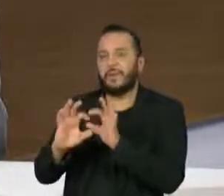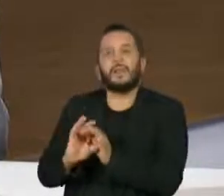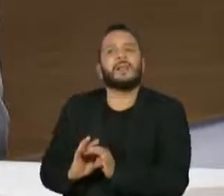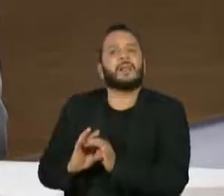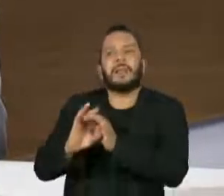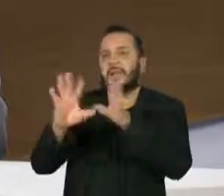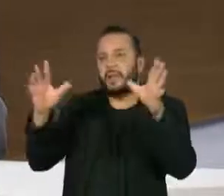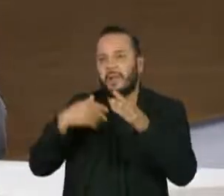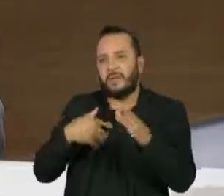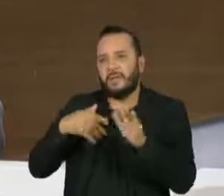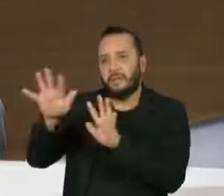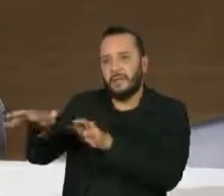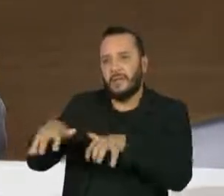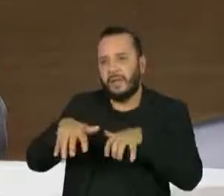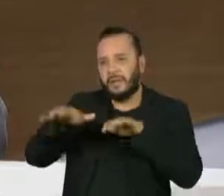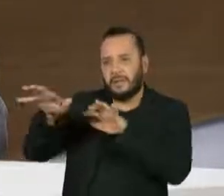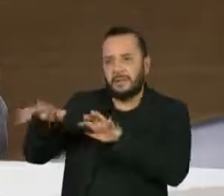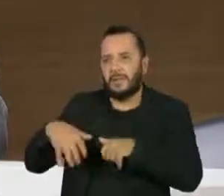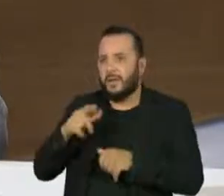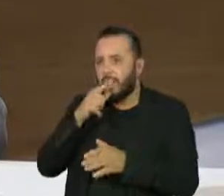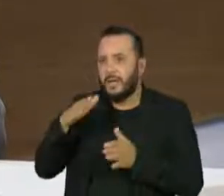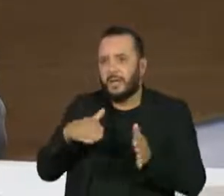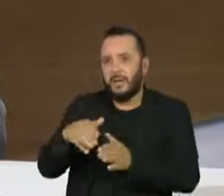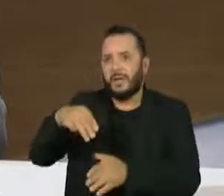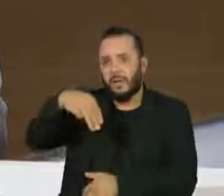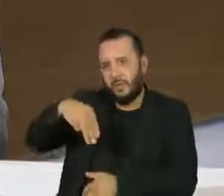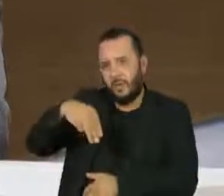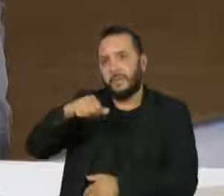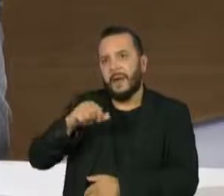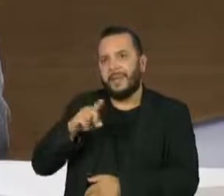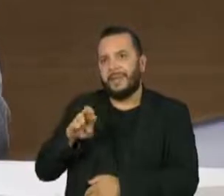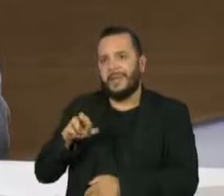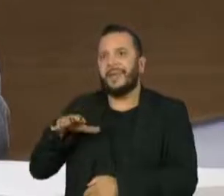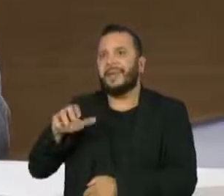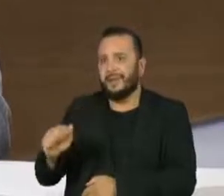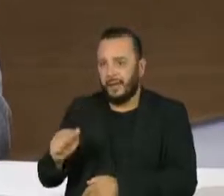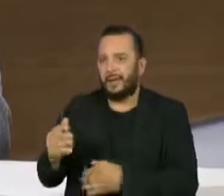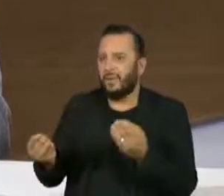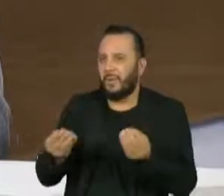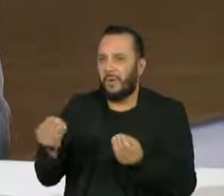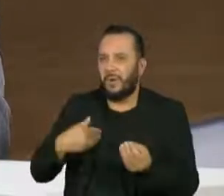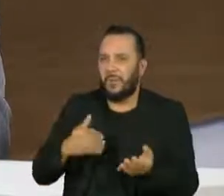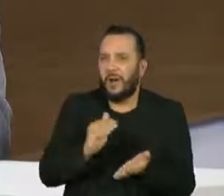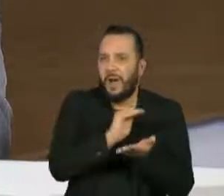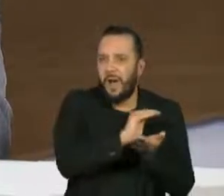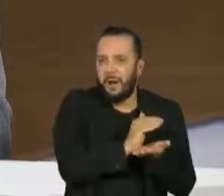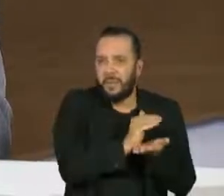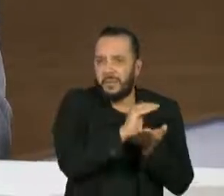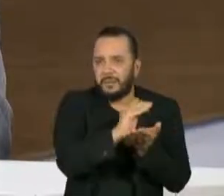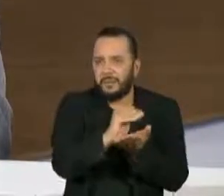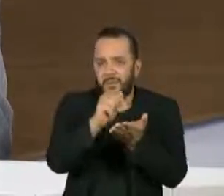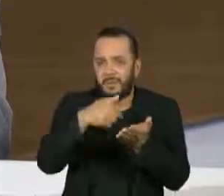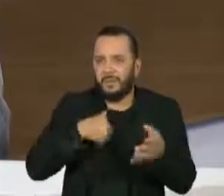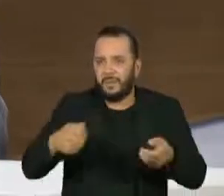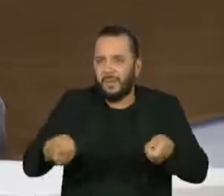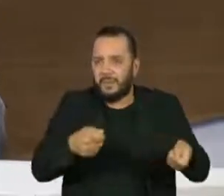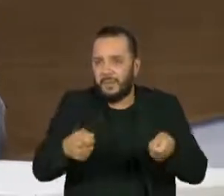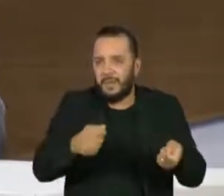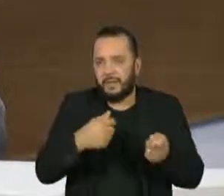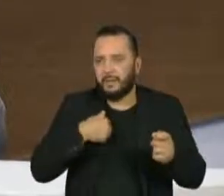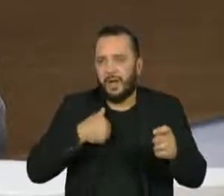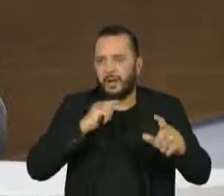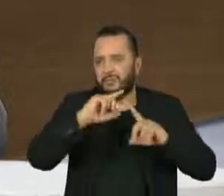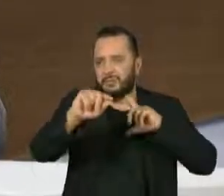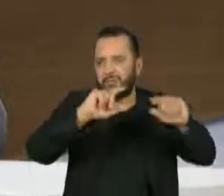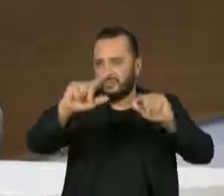biodiversidade do planeta, é o principal rio do estado de Rondônia. Com a saída dos garimpeiros ali do Amazonas ou depois que eles saírem